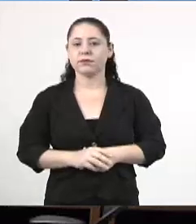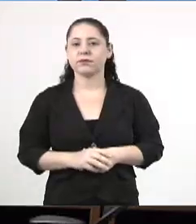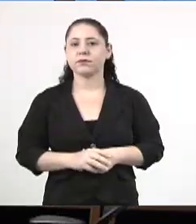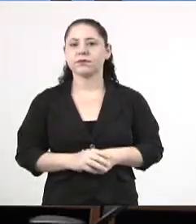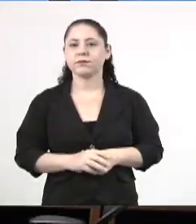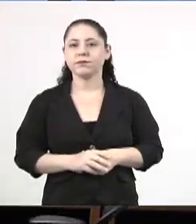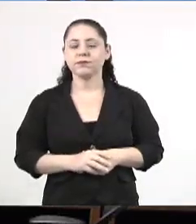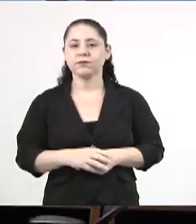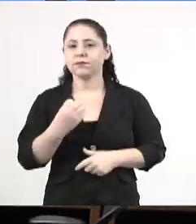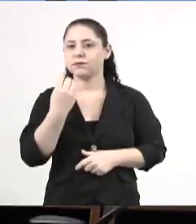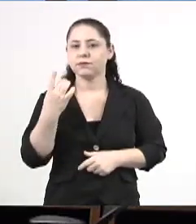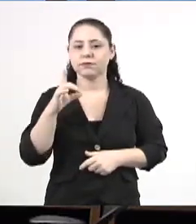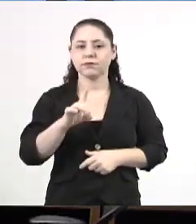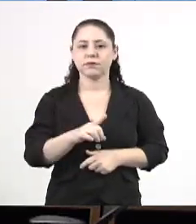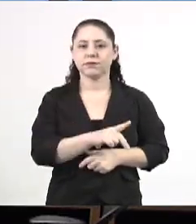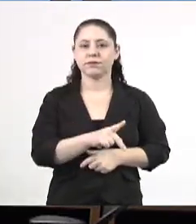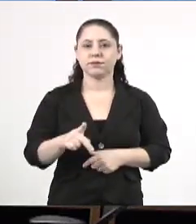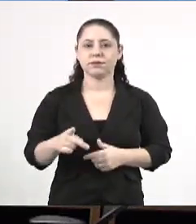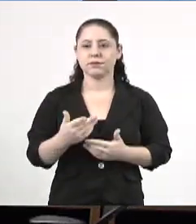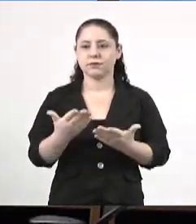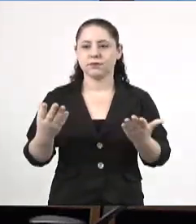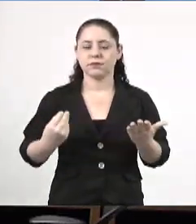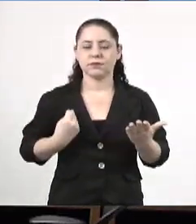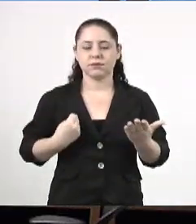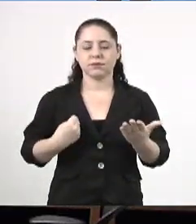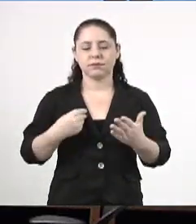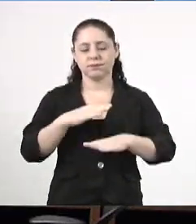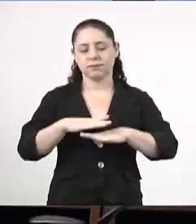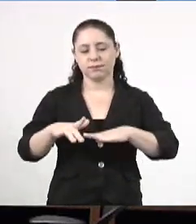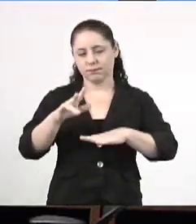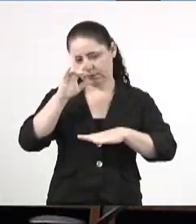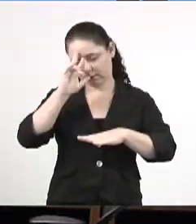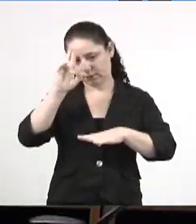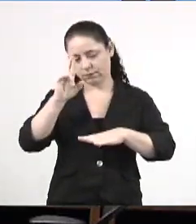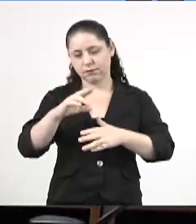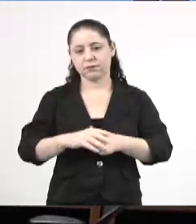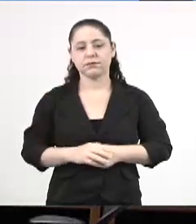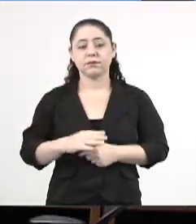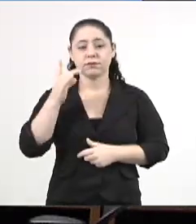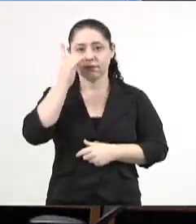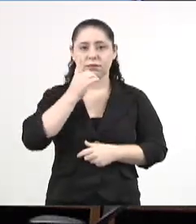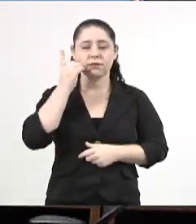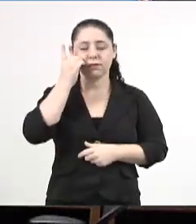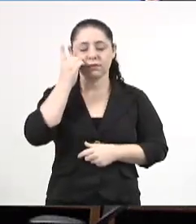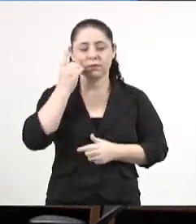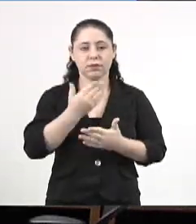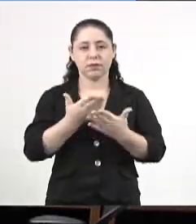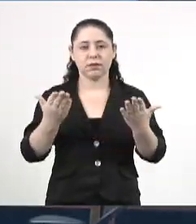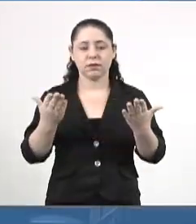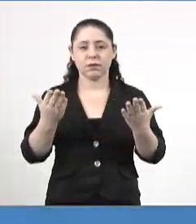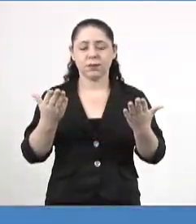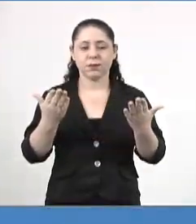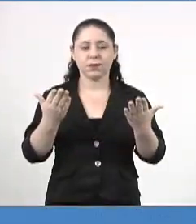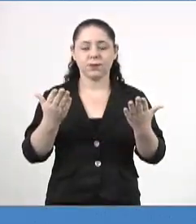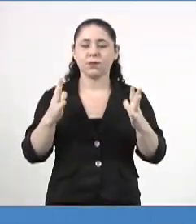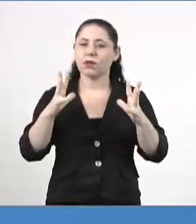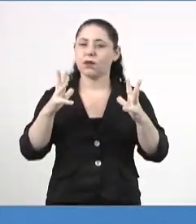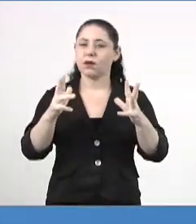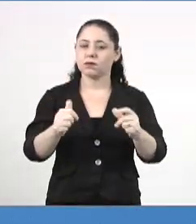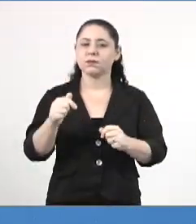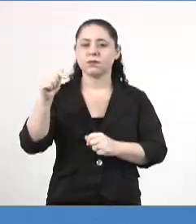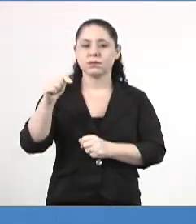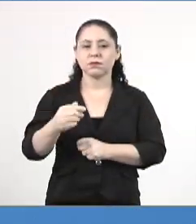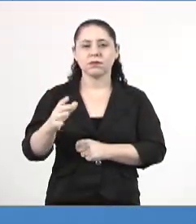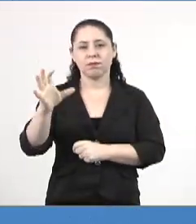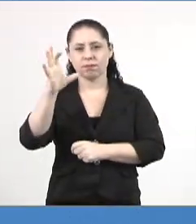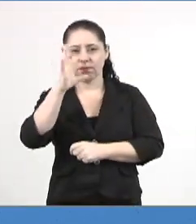Bom dia, Sr. Presidente, membros da mesa diretora, caros deputados, deputadas, senhoras, senhores, aqueles